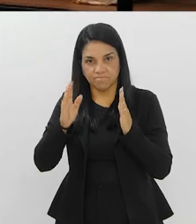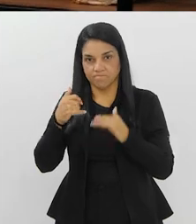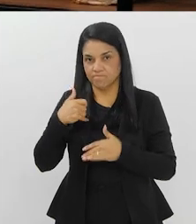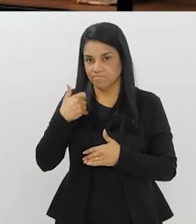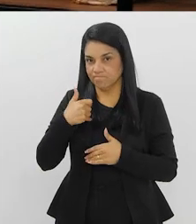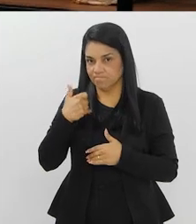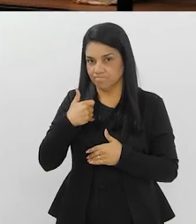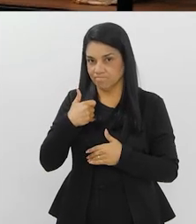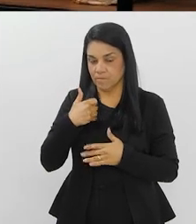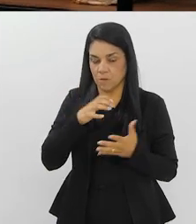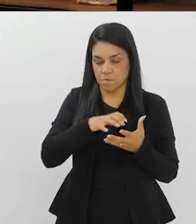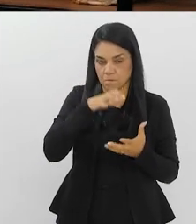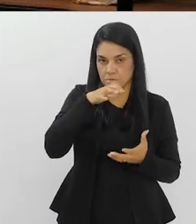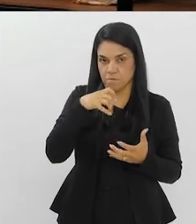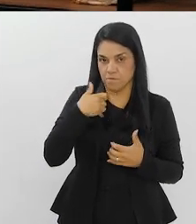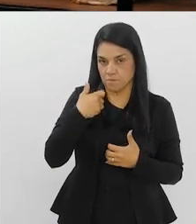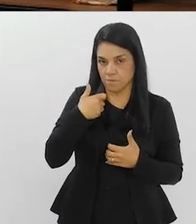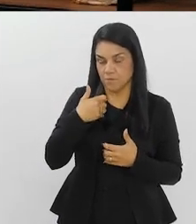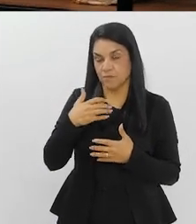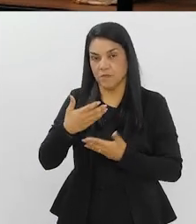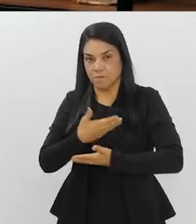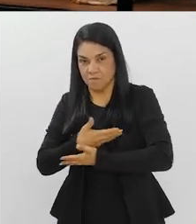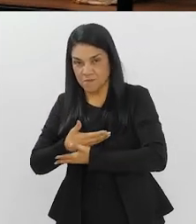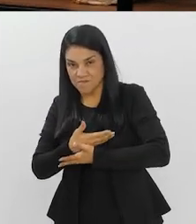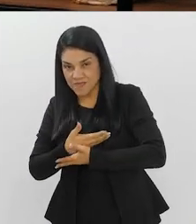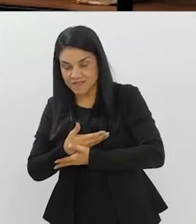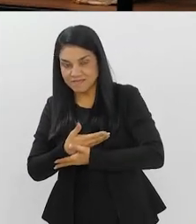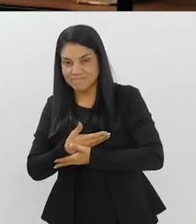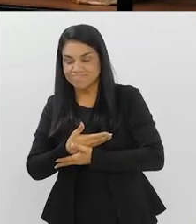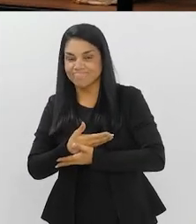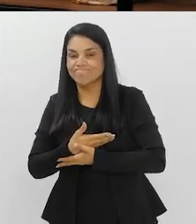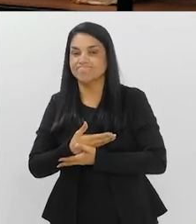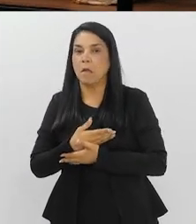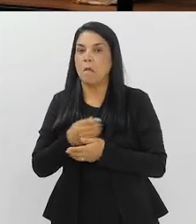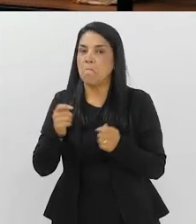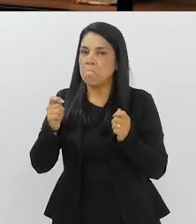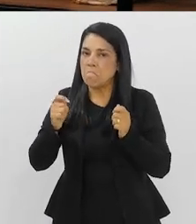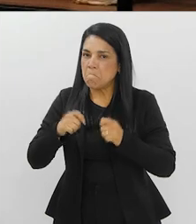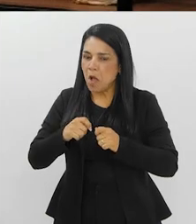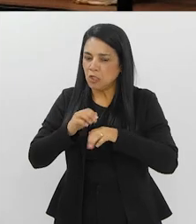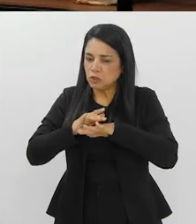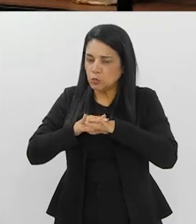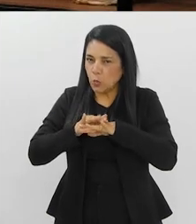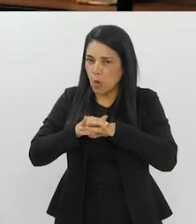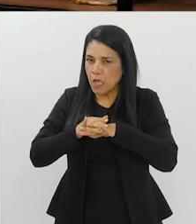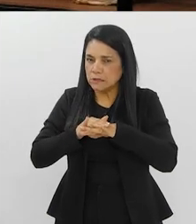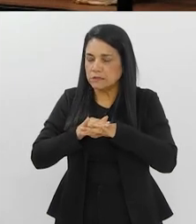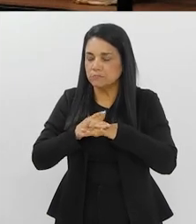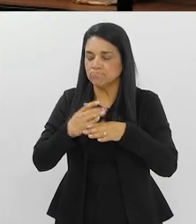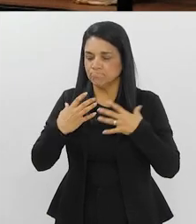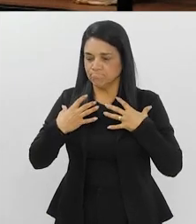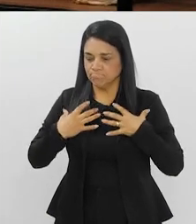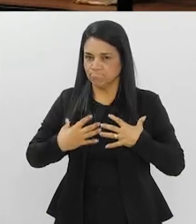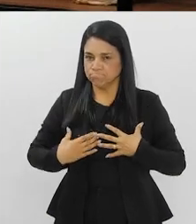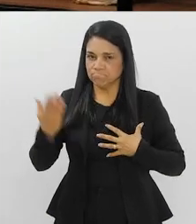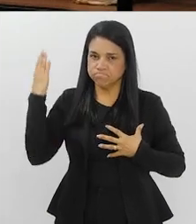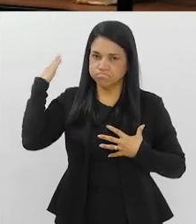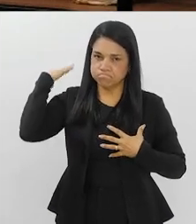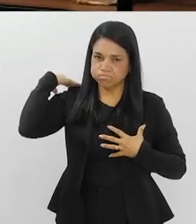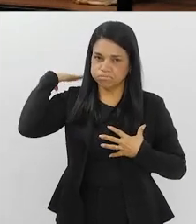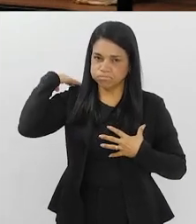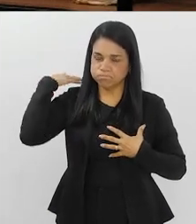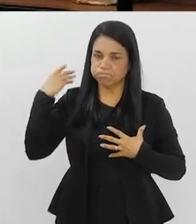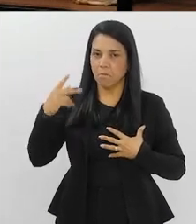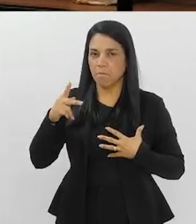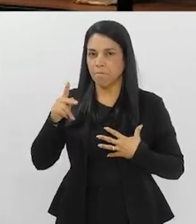etárias mais extremas, bebês e os idosos, muitas das vezes eles podem evoluir com uma pneumonia, pelo